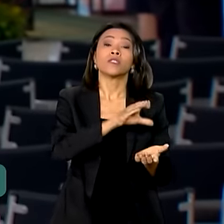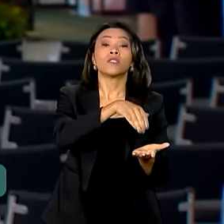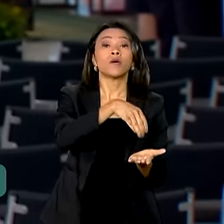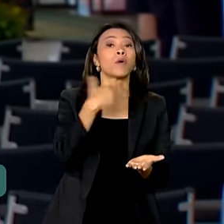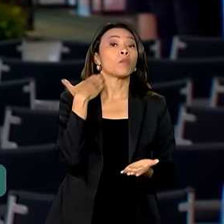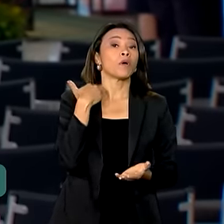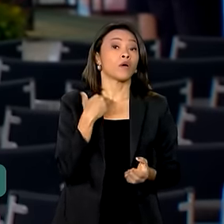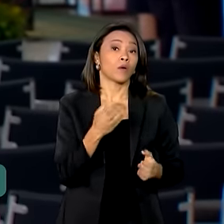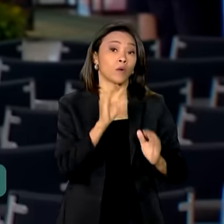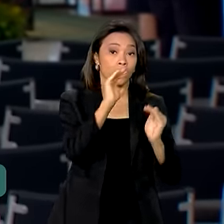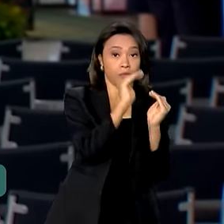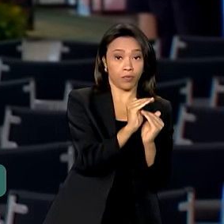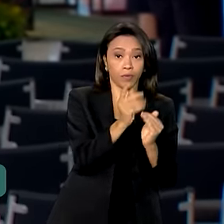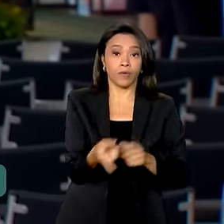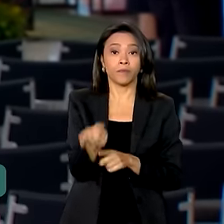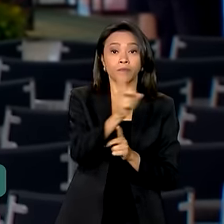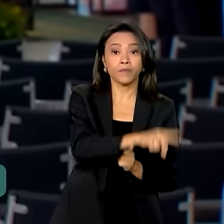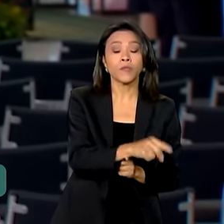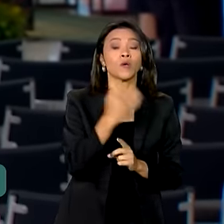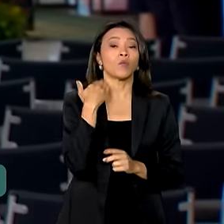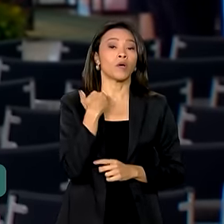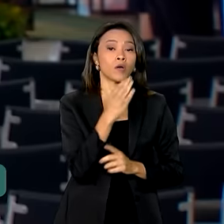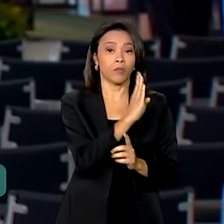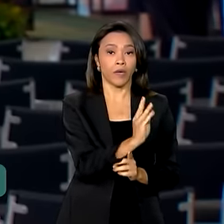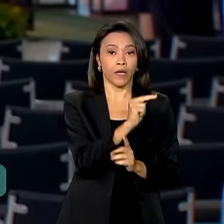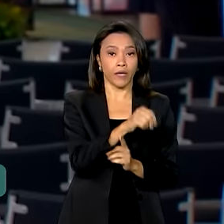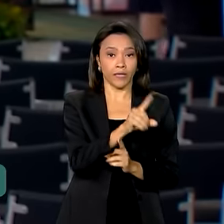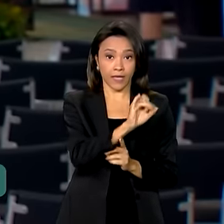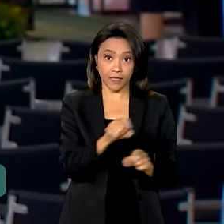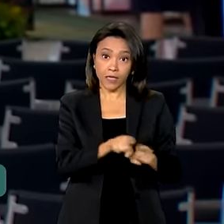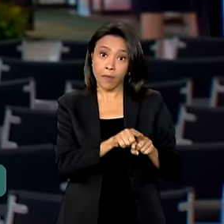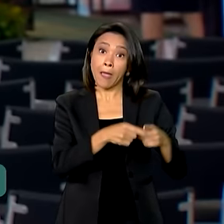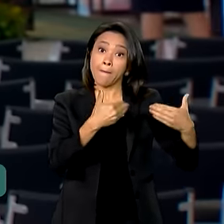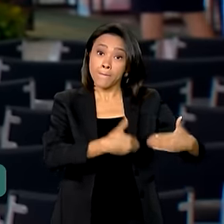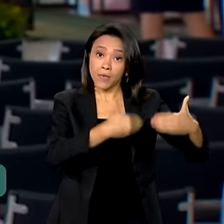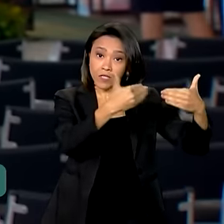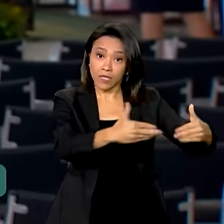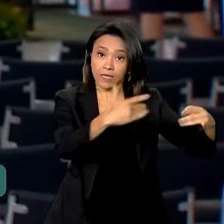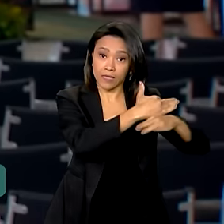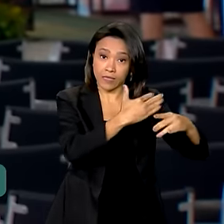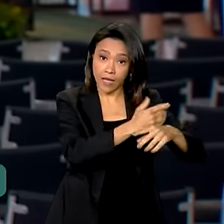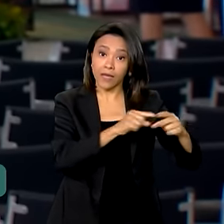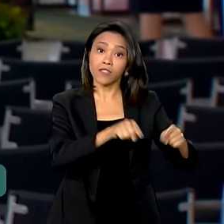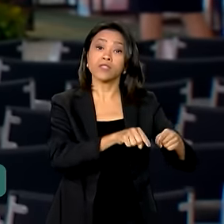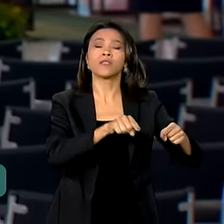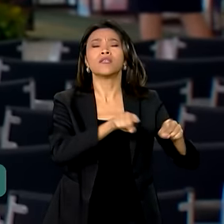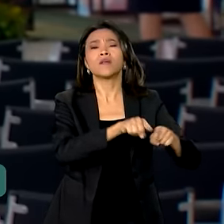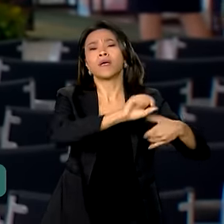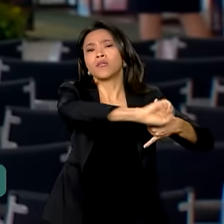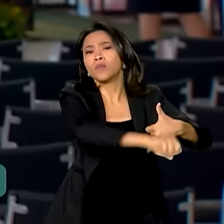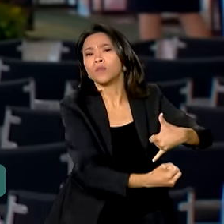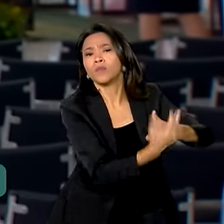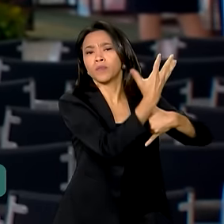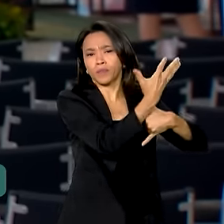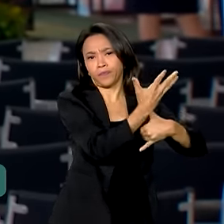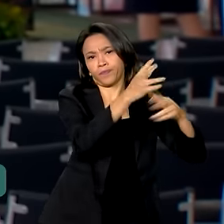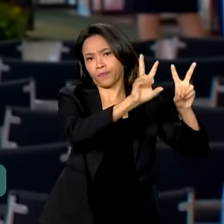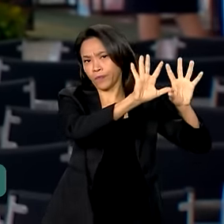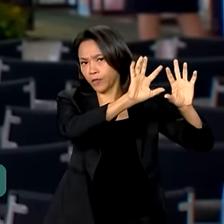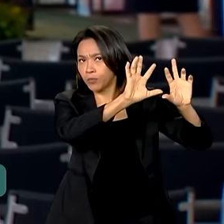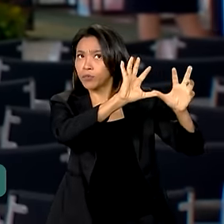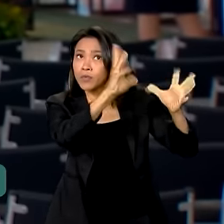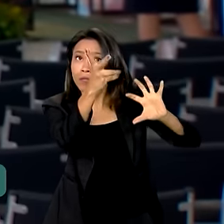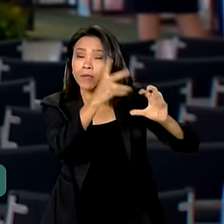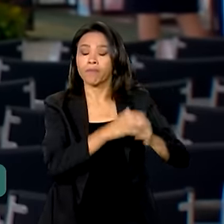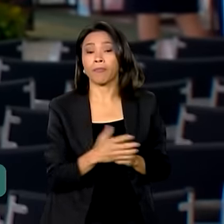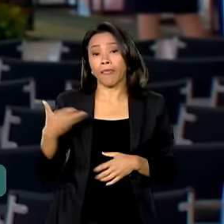do Brasil, o BNDES e os Ministérios das Cidades e do Meio Ambiente e Mudança do Clima. Além de movimentos nacionais, o